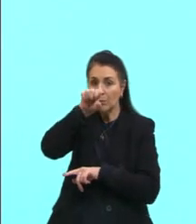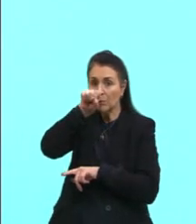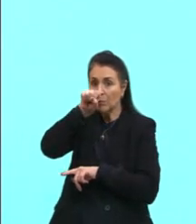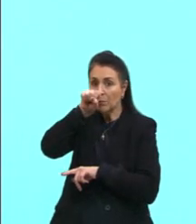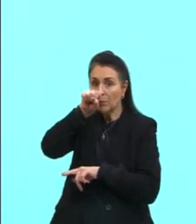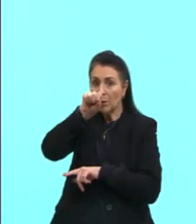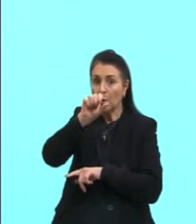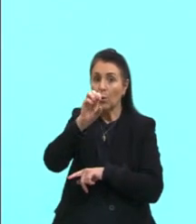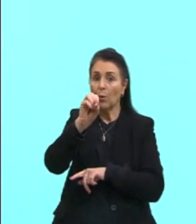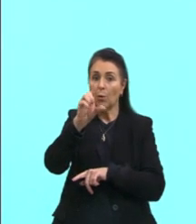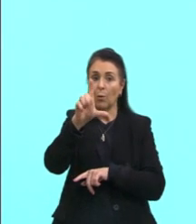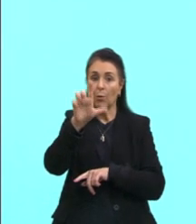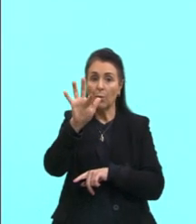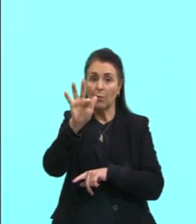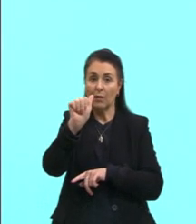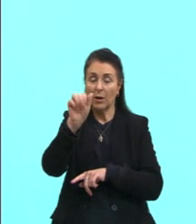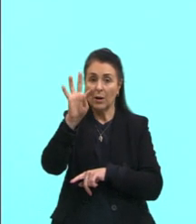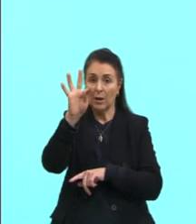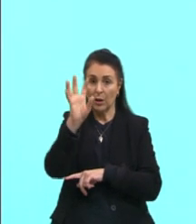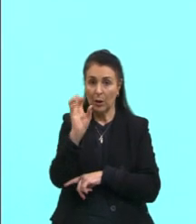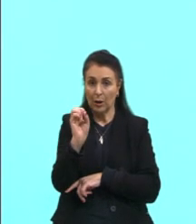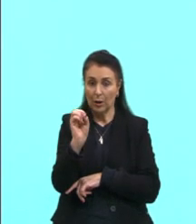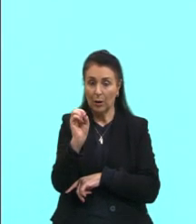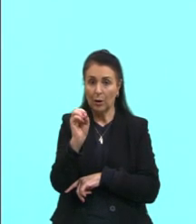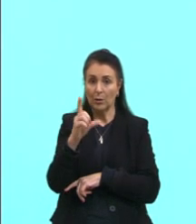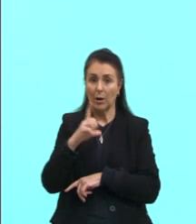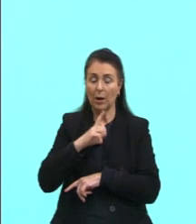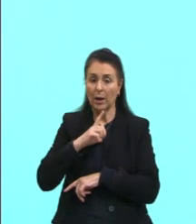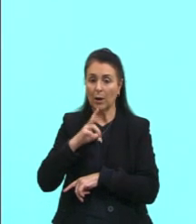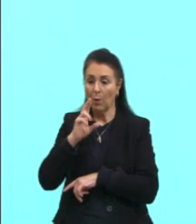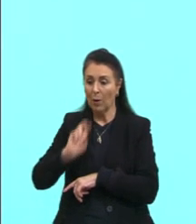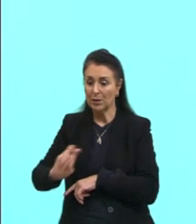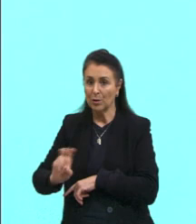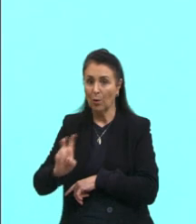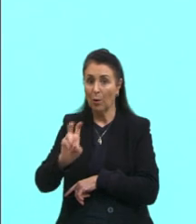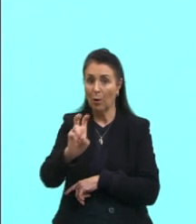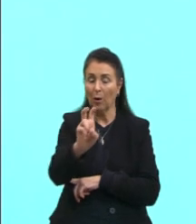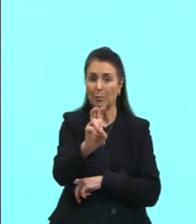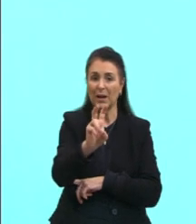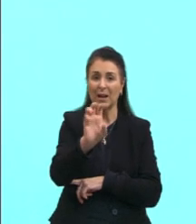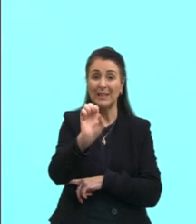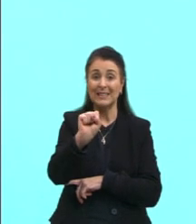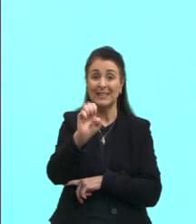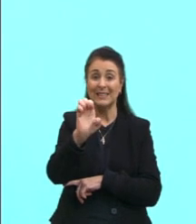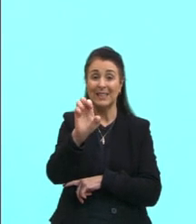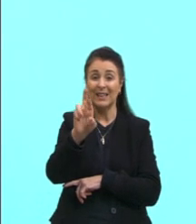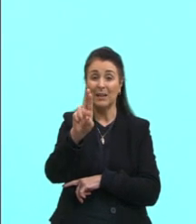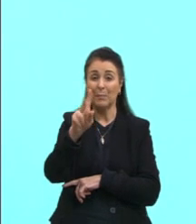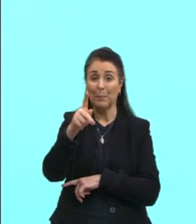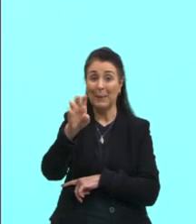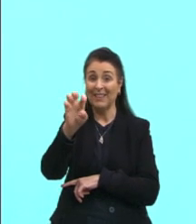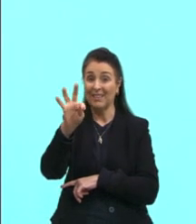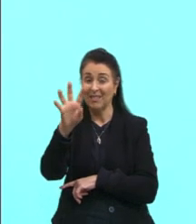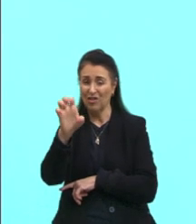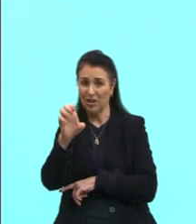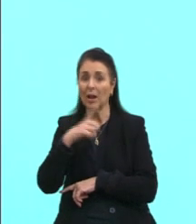de Jacobson. Serpentes têm esse órgão. olfato. Tem esse órgão.